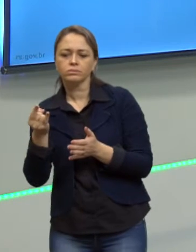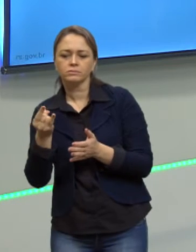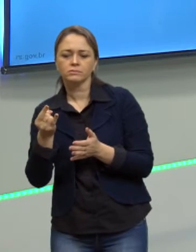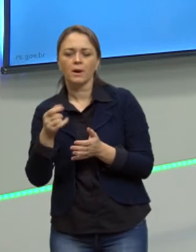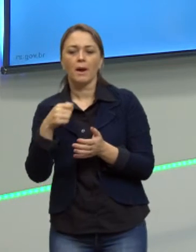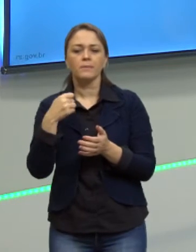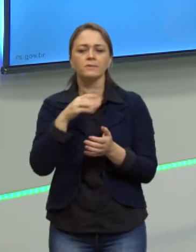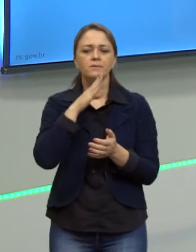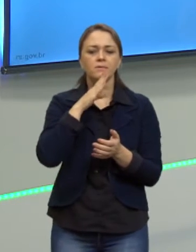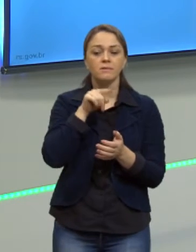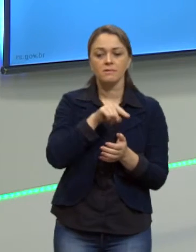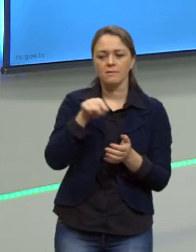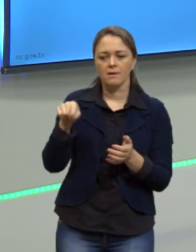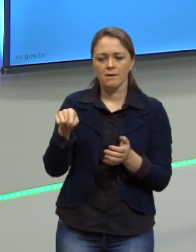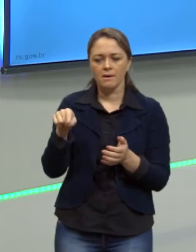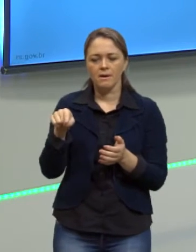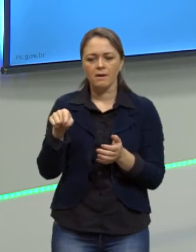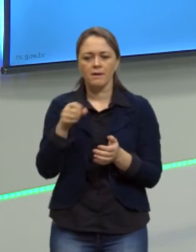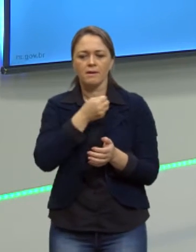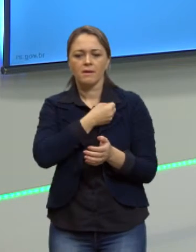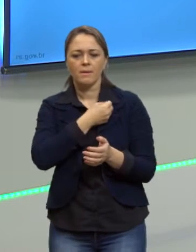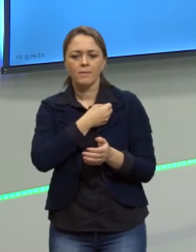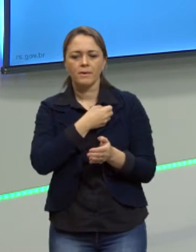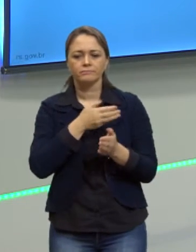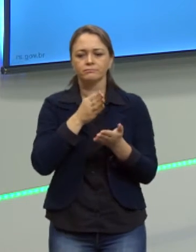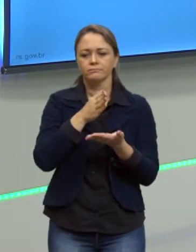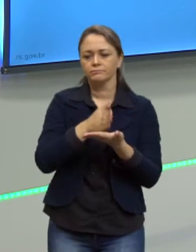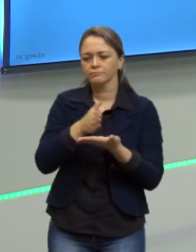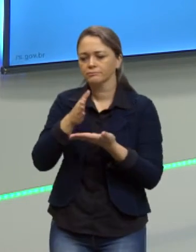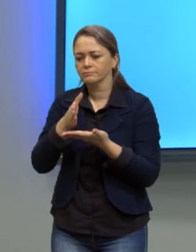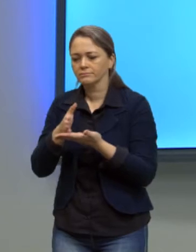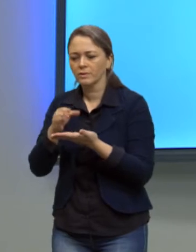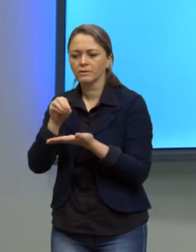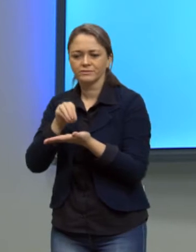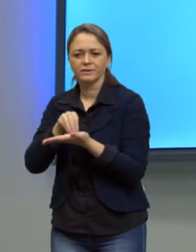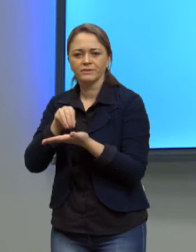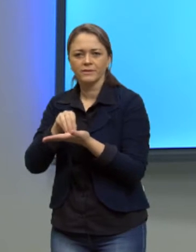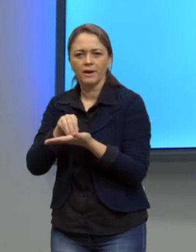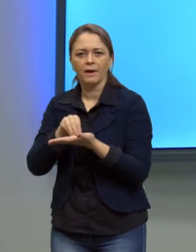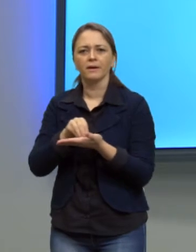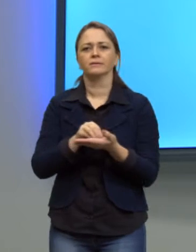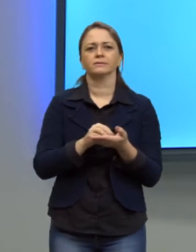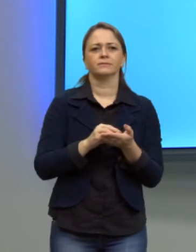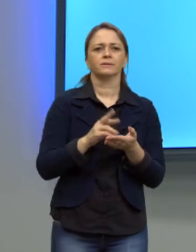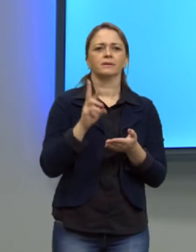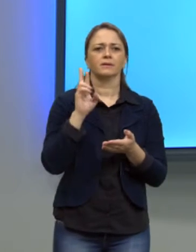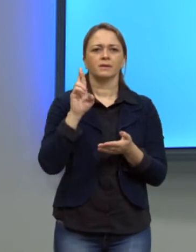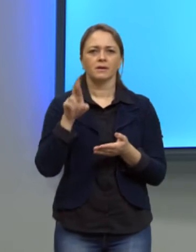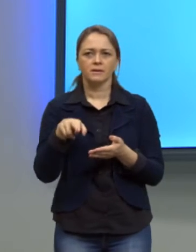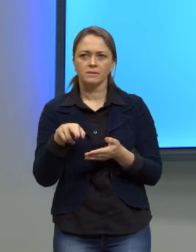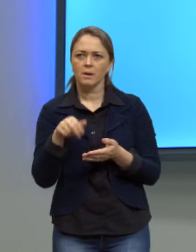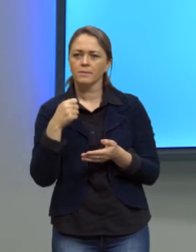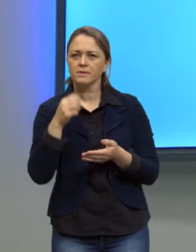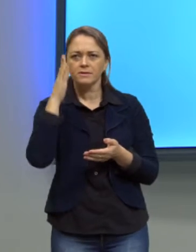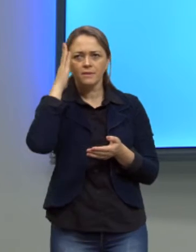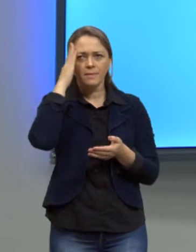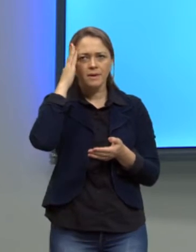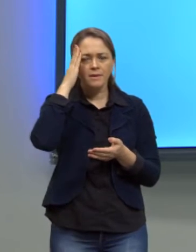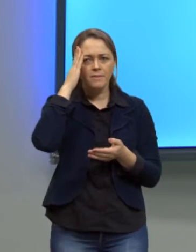Certo? E aí também eu preciso conhecer a razão desta APA para eu poder